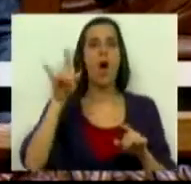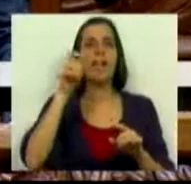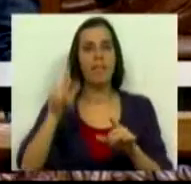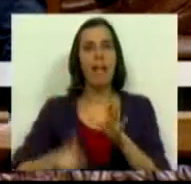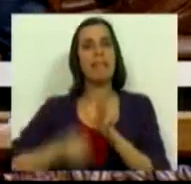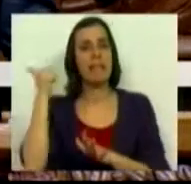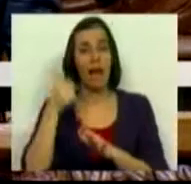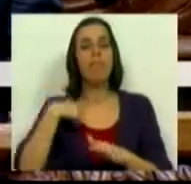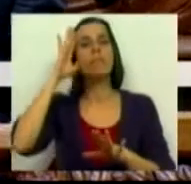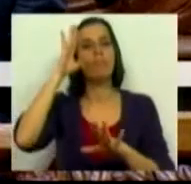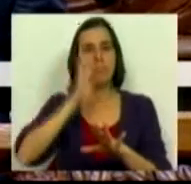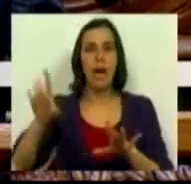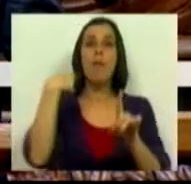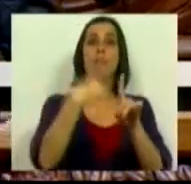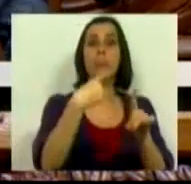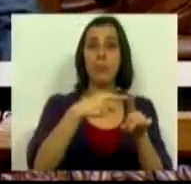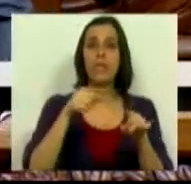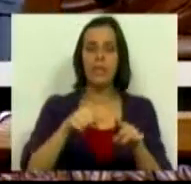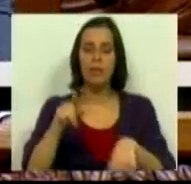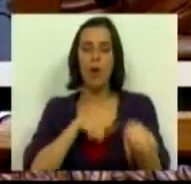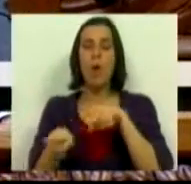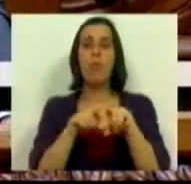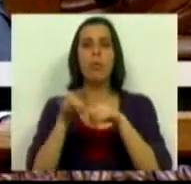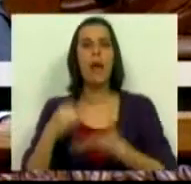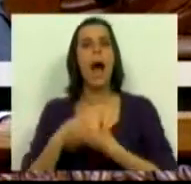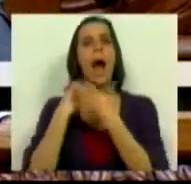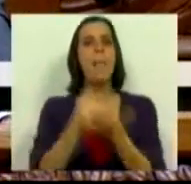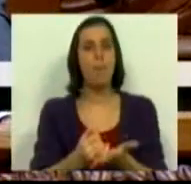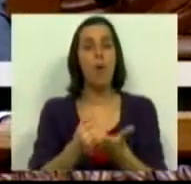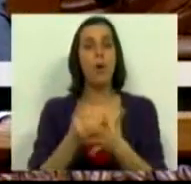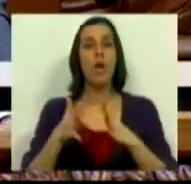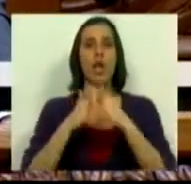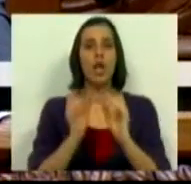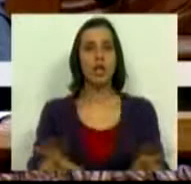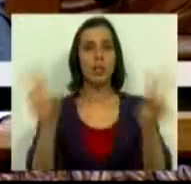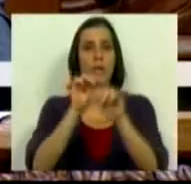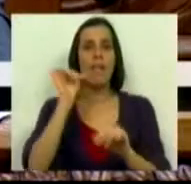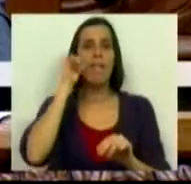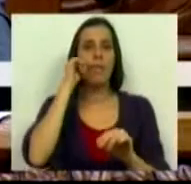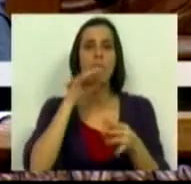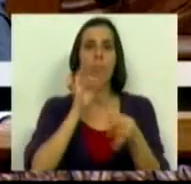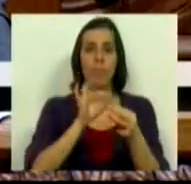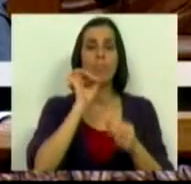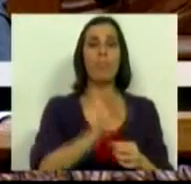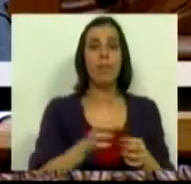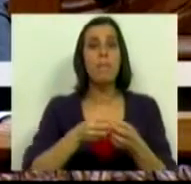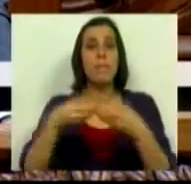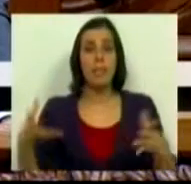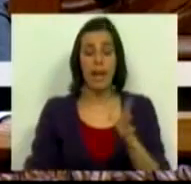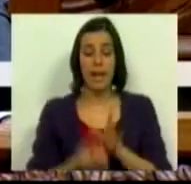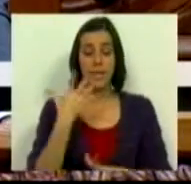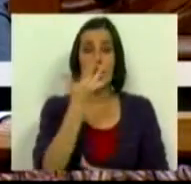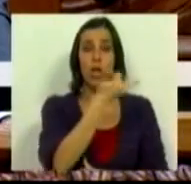Sabemos o impacto positivo das políticas de apoio à reestruturação da vinha, com a criação em